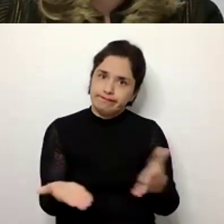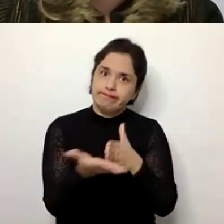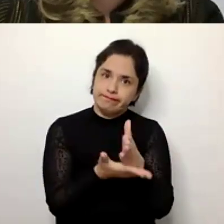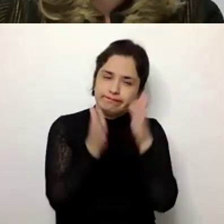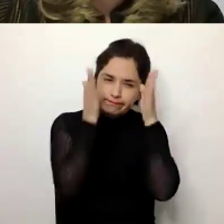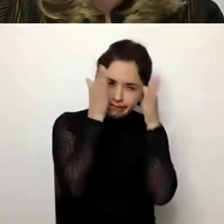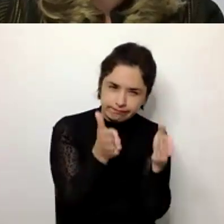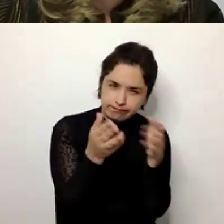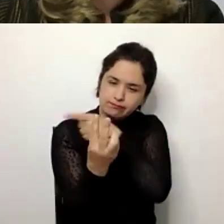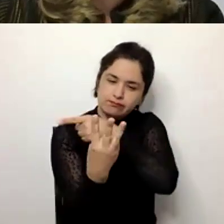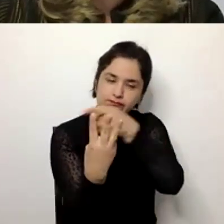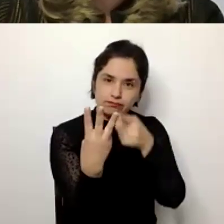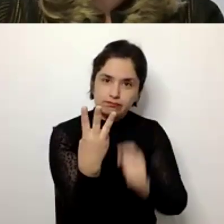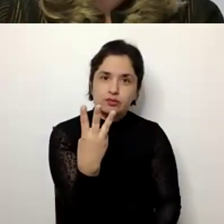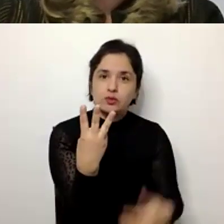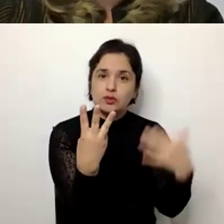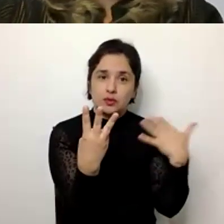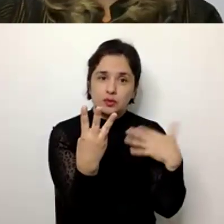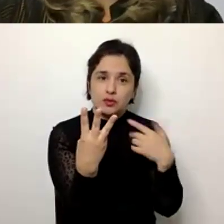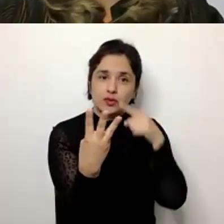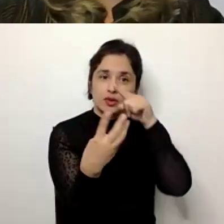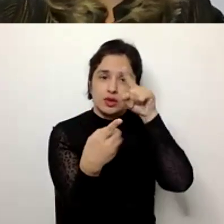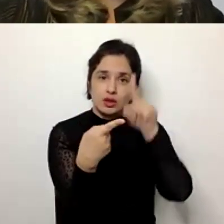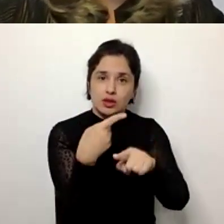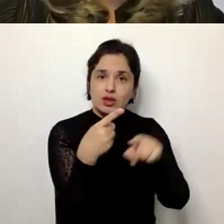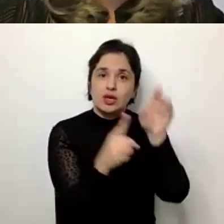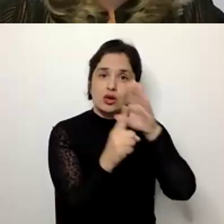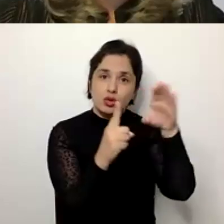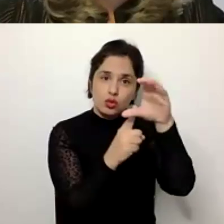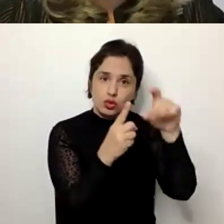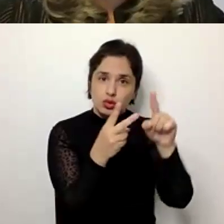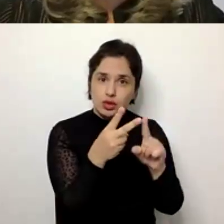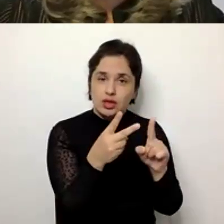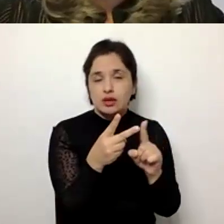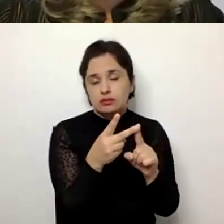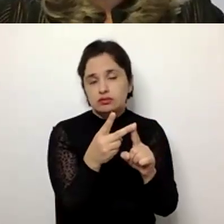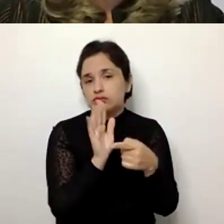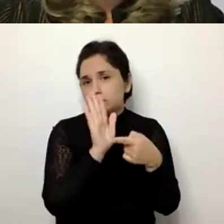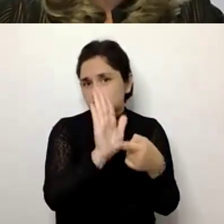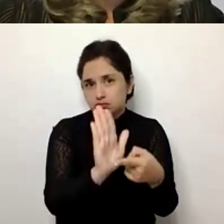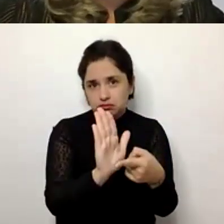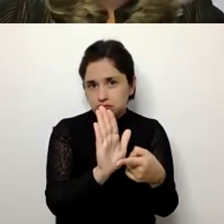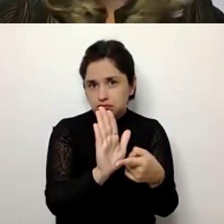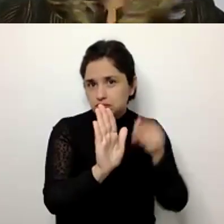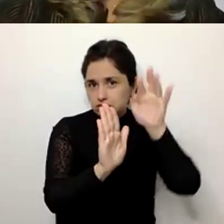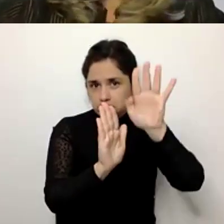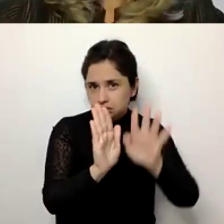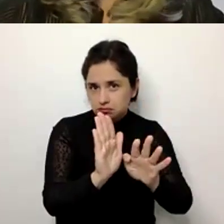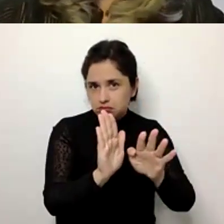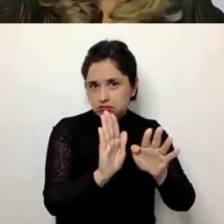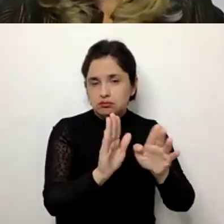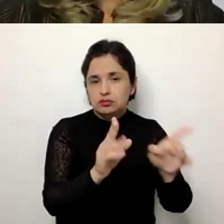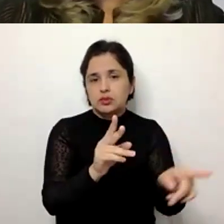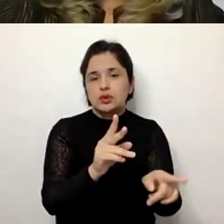atenção a partir de três aspectos que são importantes, que justamente são os aspectos culturais, que um pouco refletem o que se referiu a as lâminas anteriores,